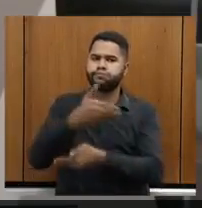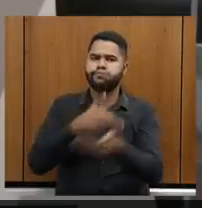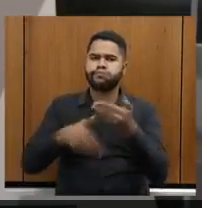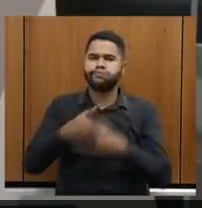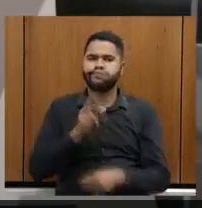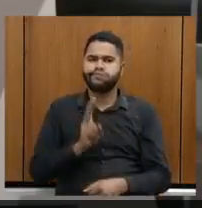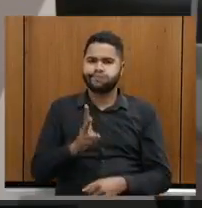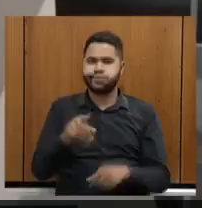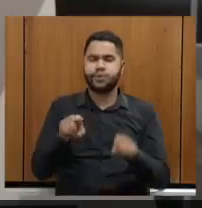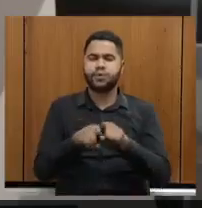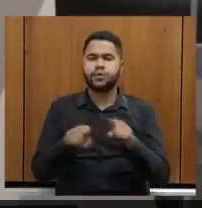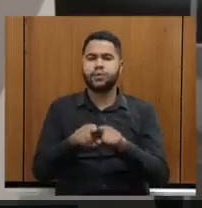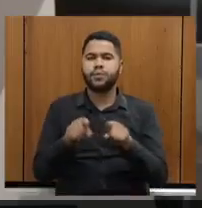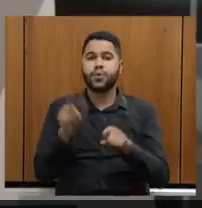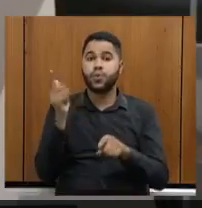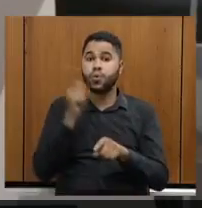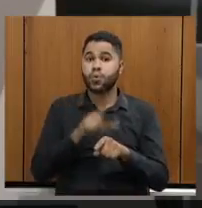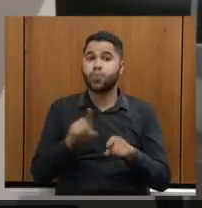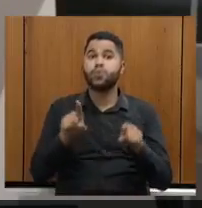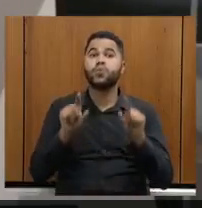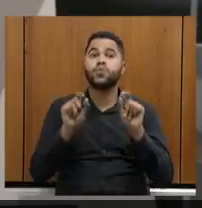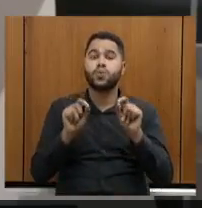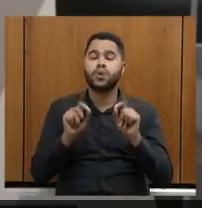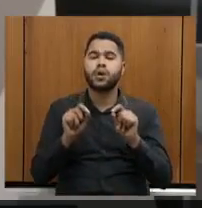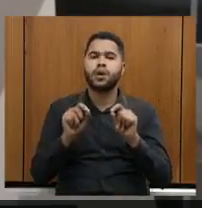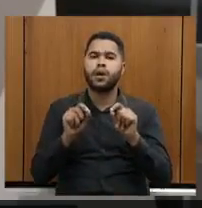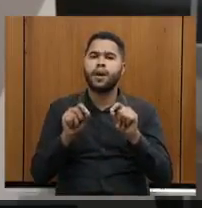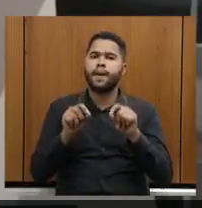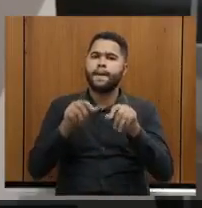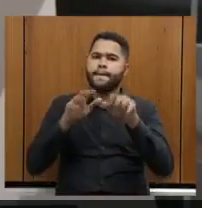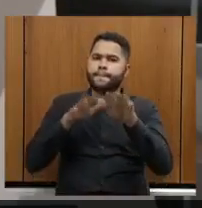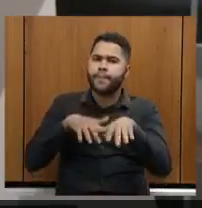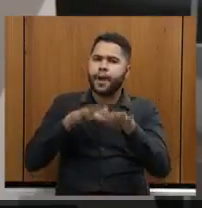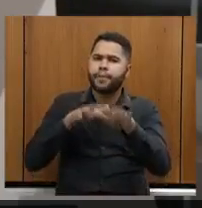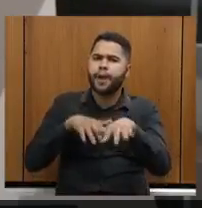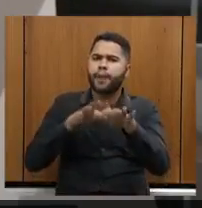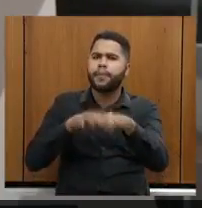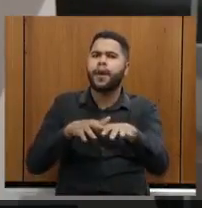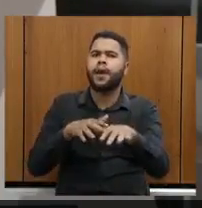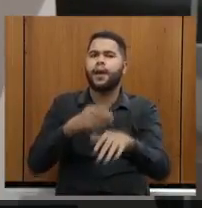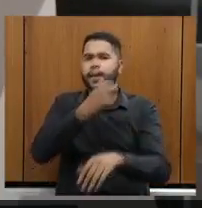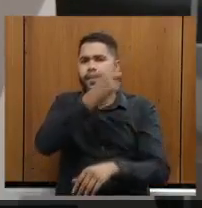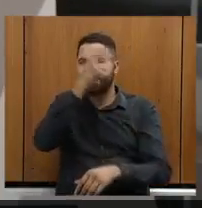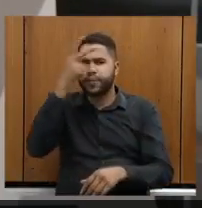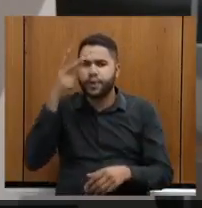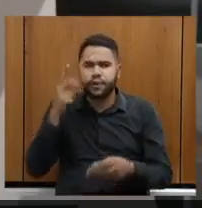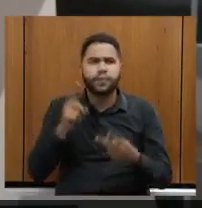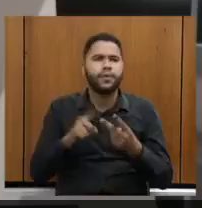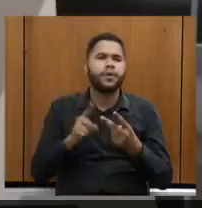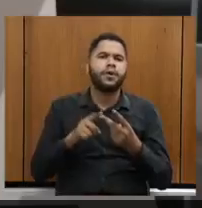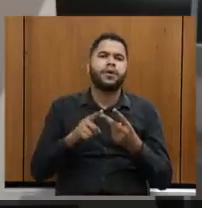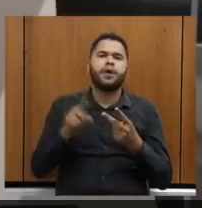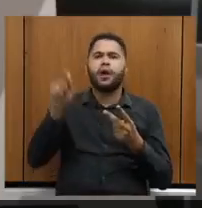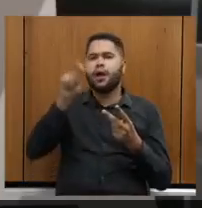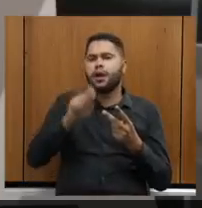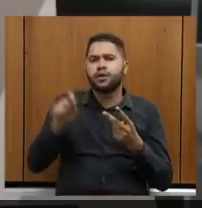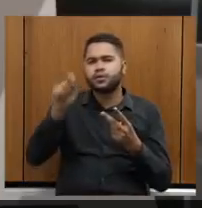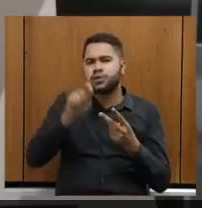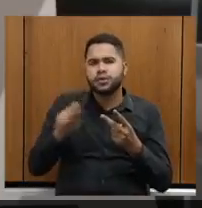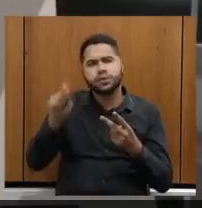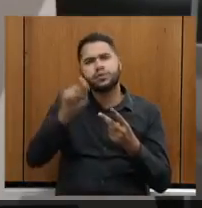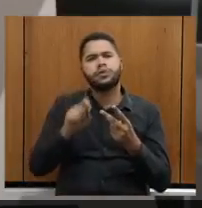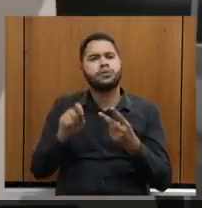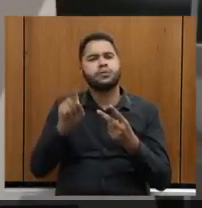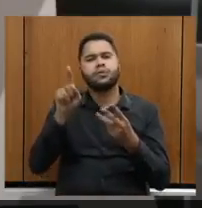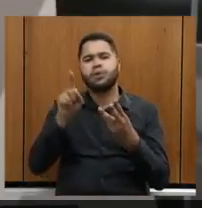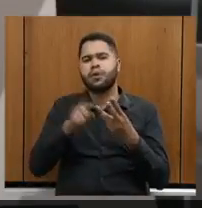Fornas, conseguimos os movimentos de Fornas, os prefeitos, a Associação do Lago de Fornas,